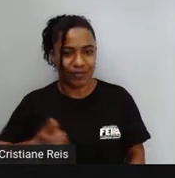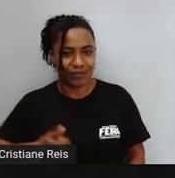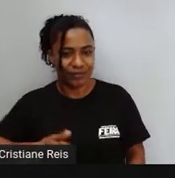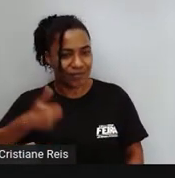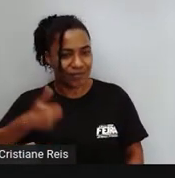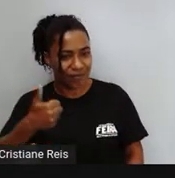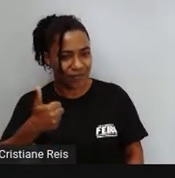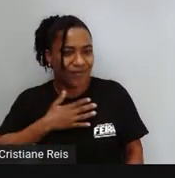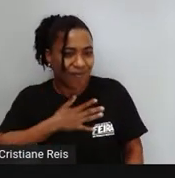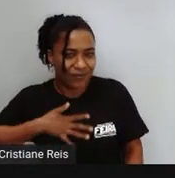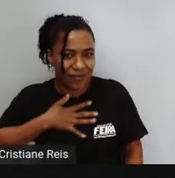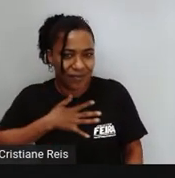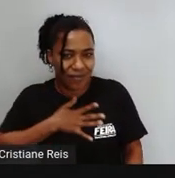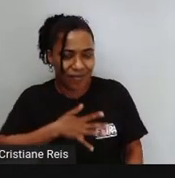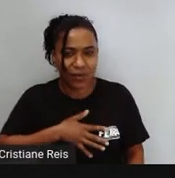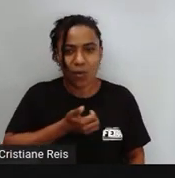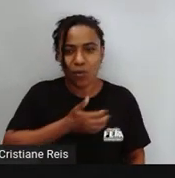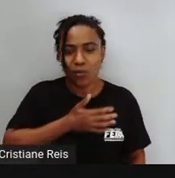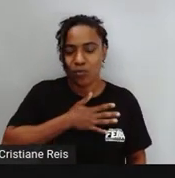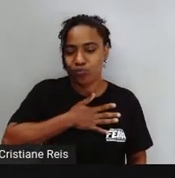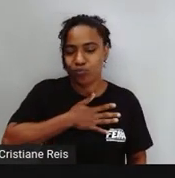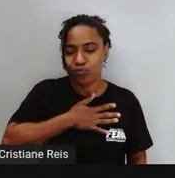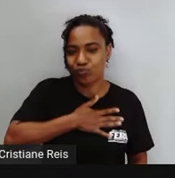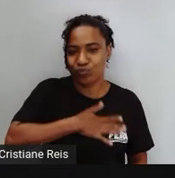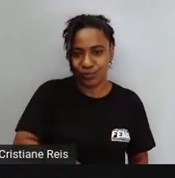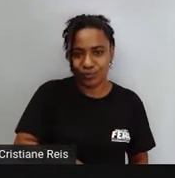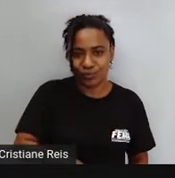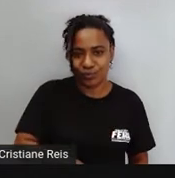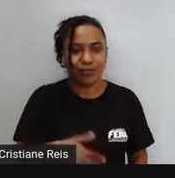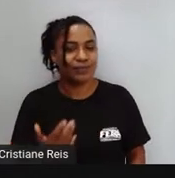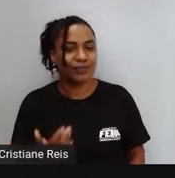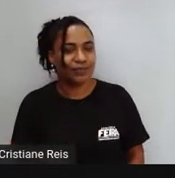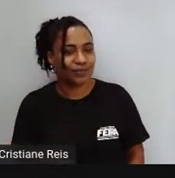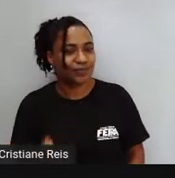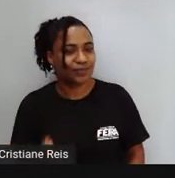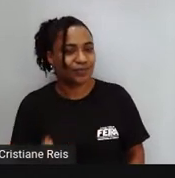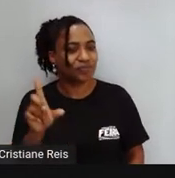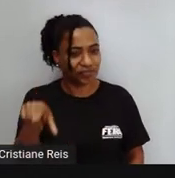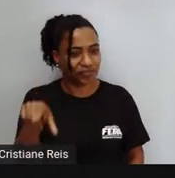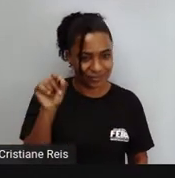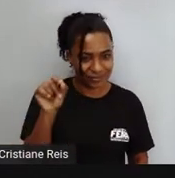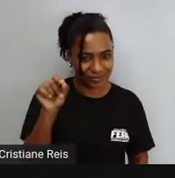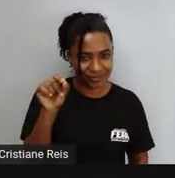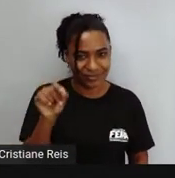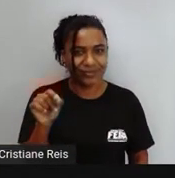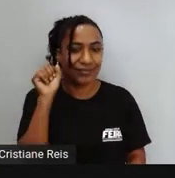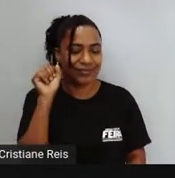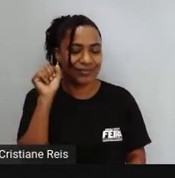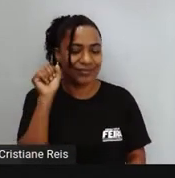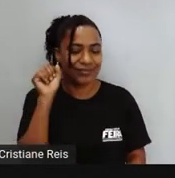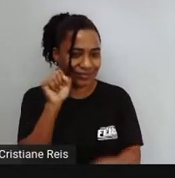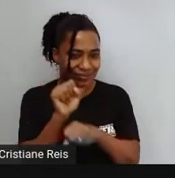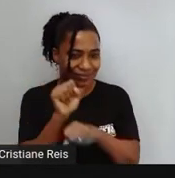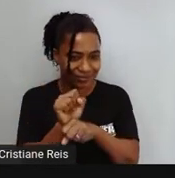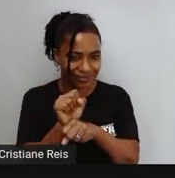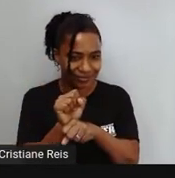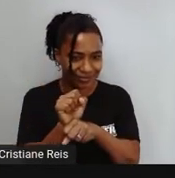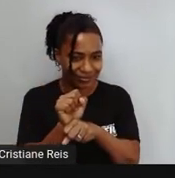Gostar Ou desgostar Prefer Preferir Stop Parar